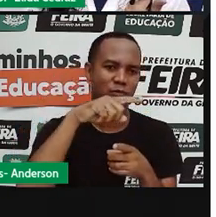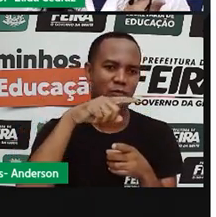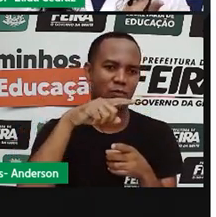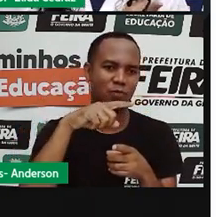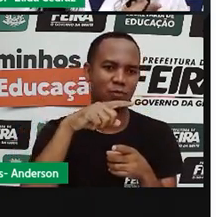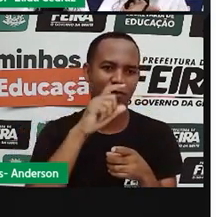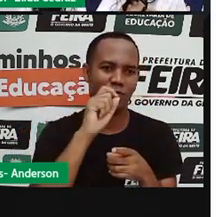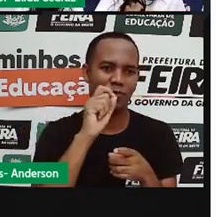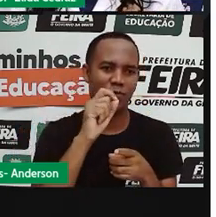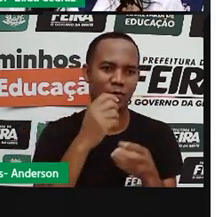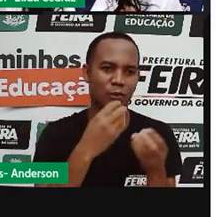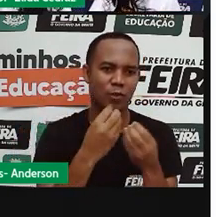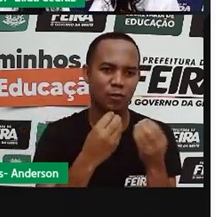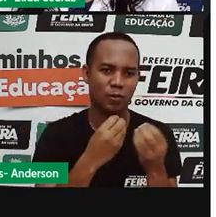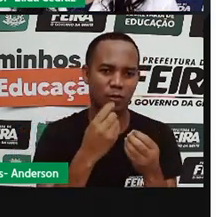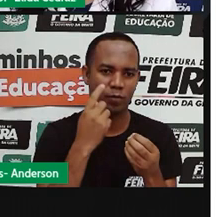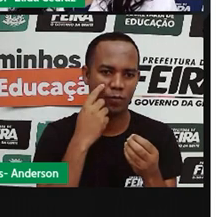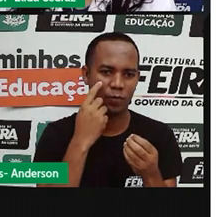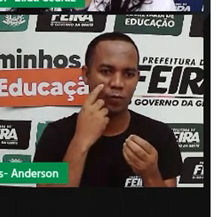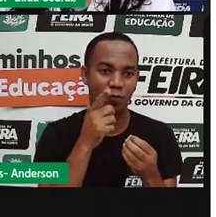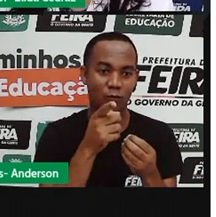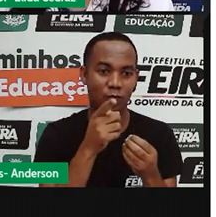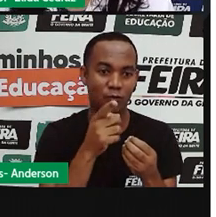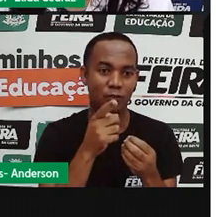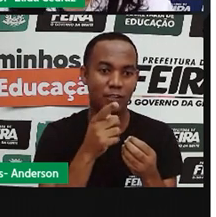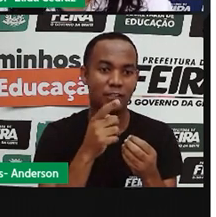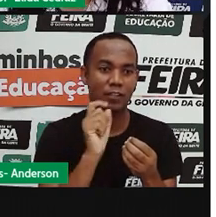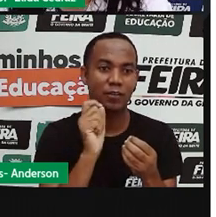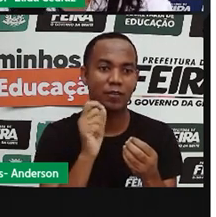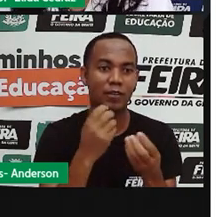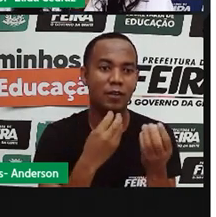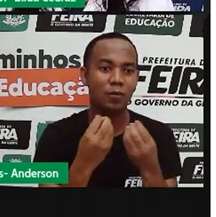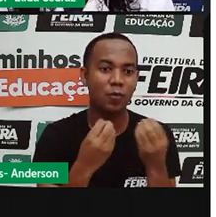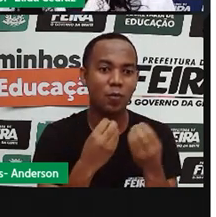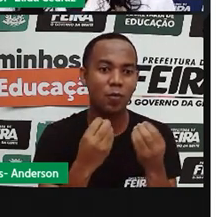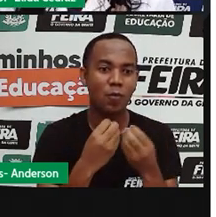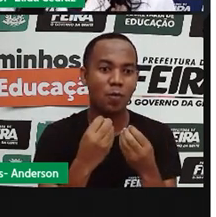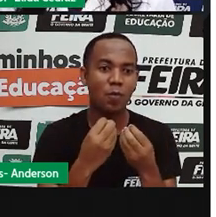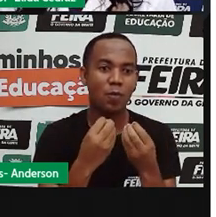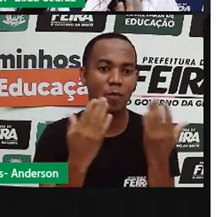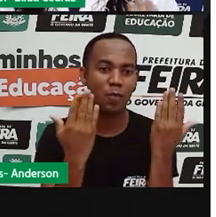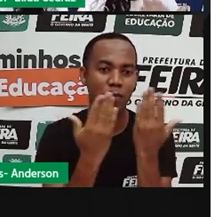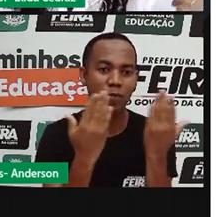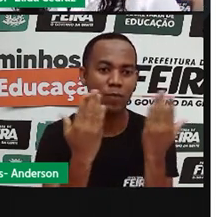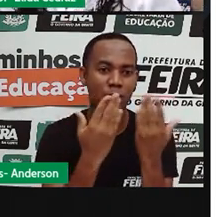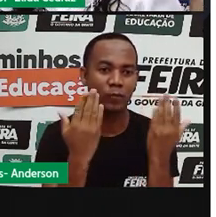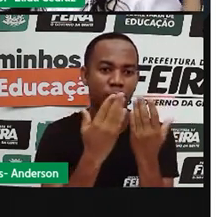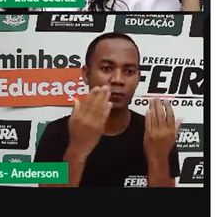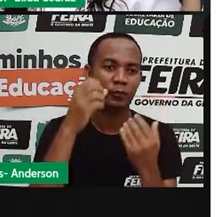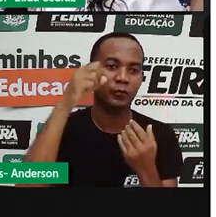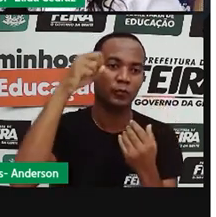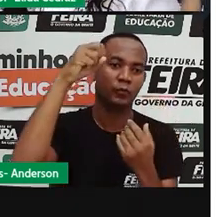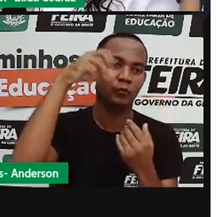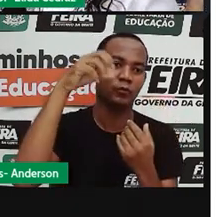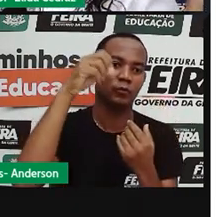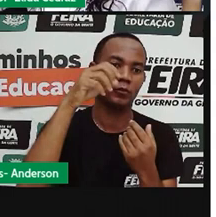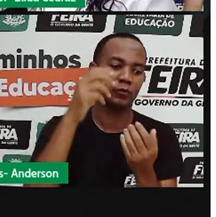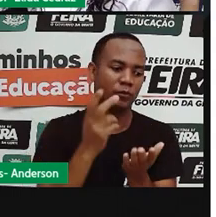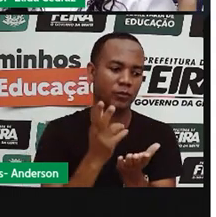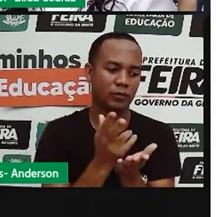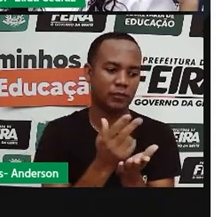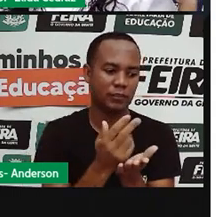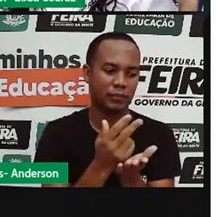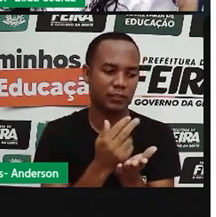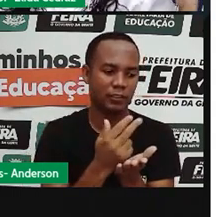você vai fazer uma barreira nessa luz e o desenho que vai ser